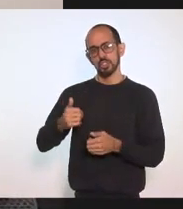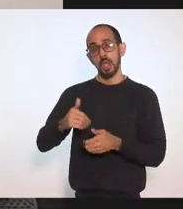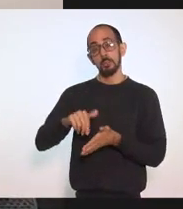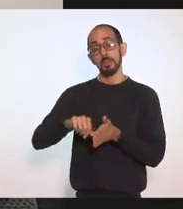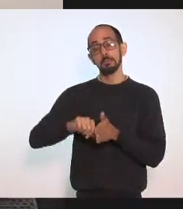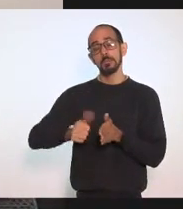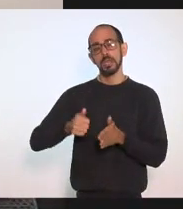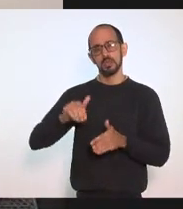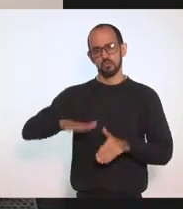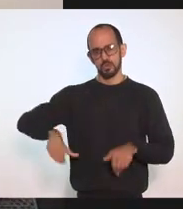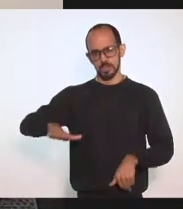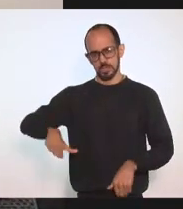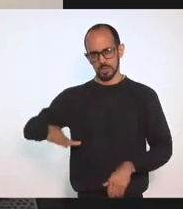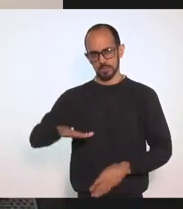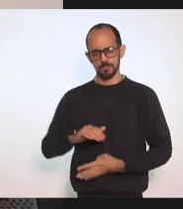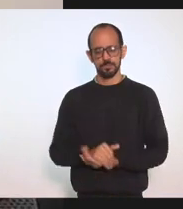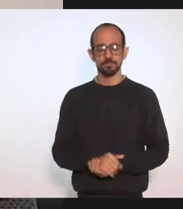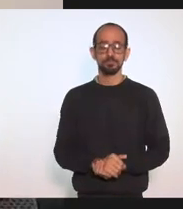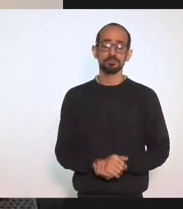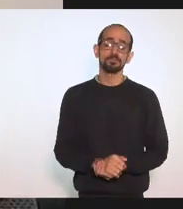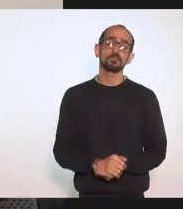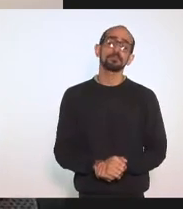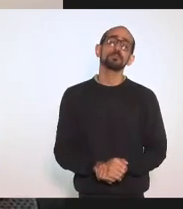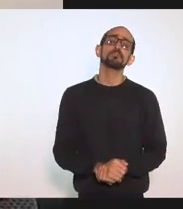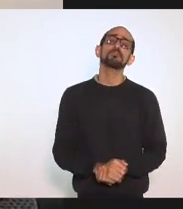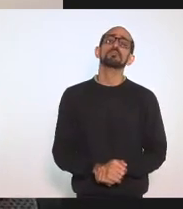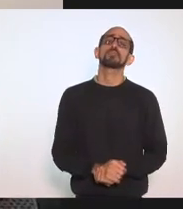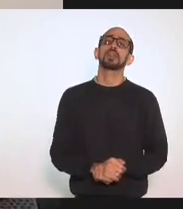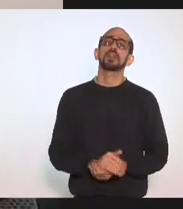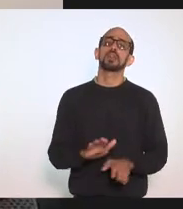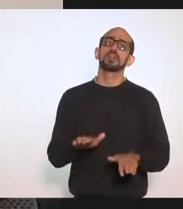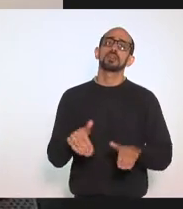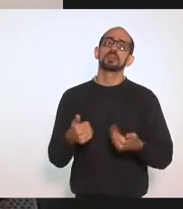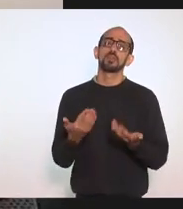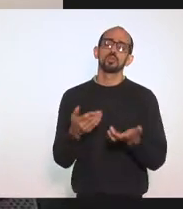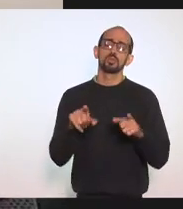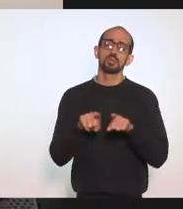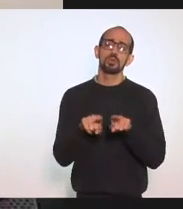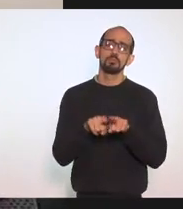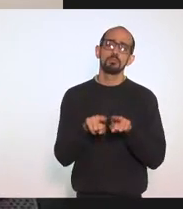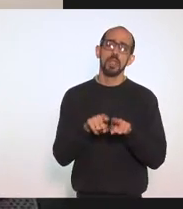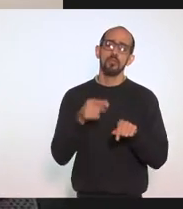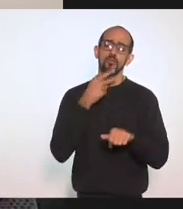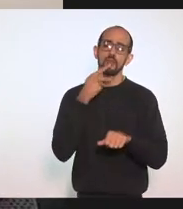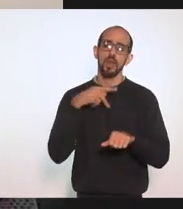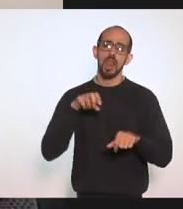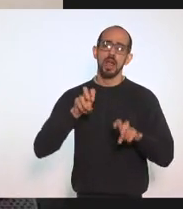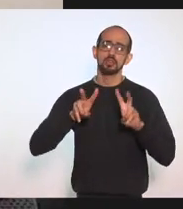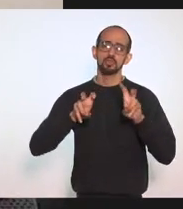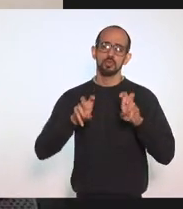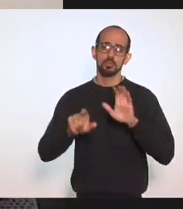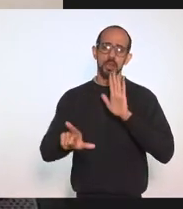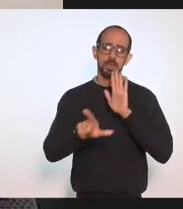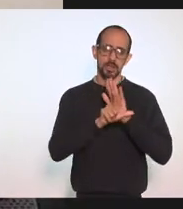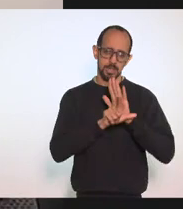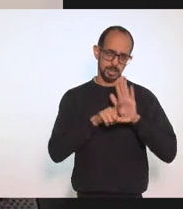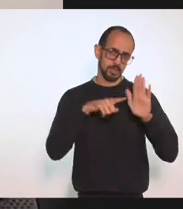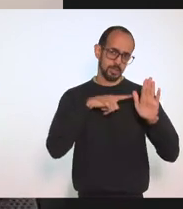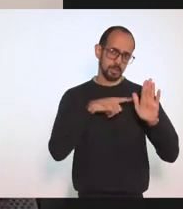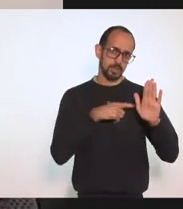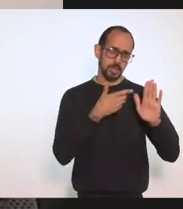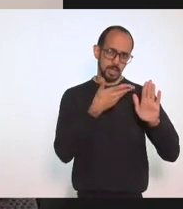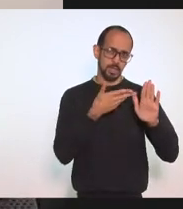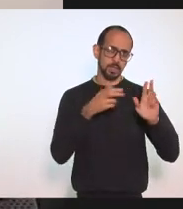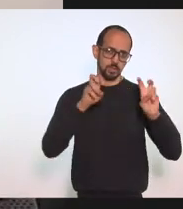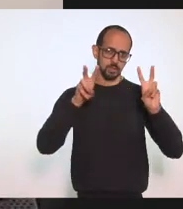Primeira Infância E dizer Que a par Da legislação Federal Existente Sobre o Tema Eu também